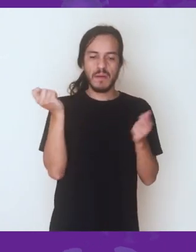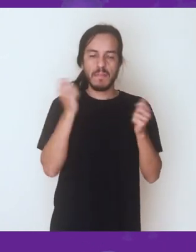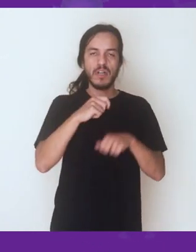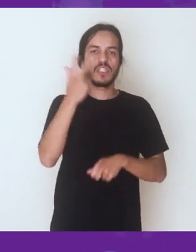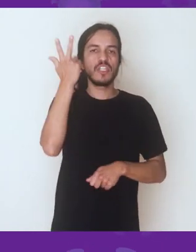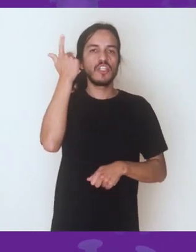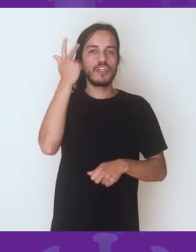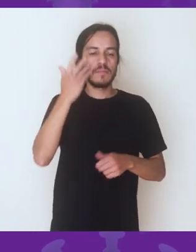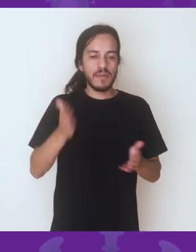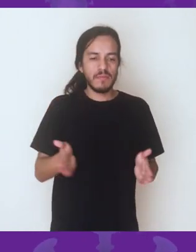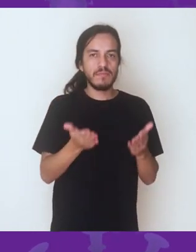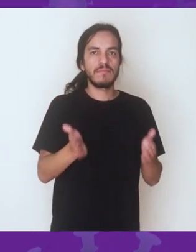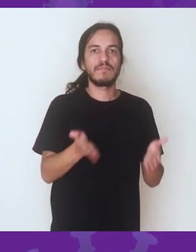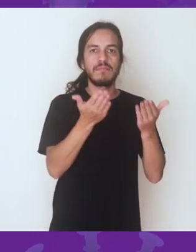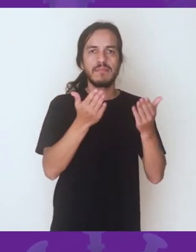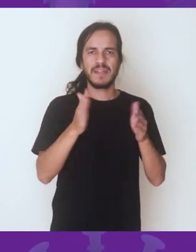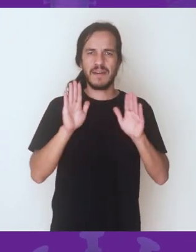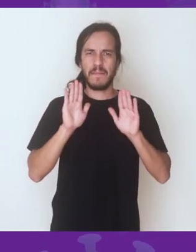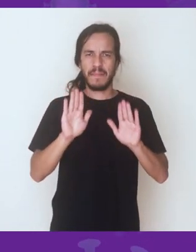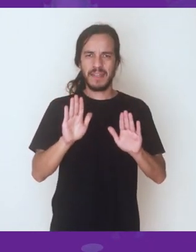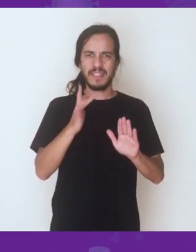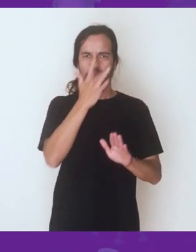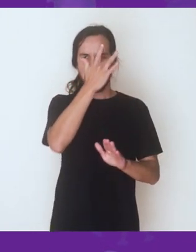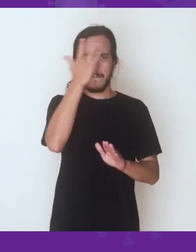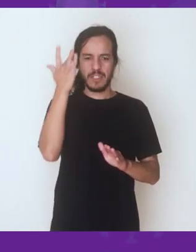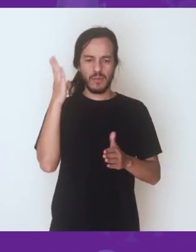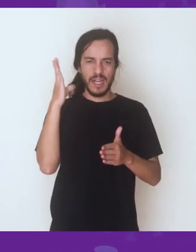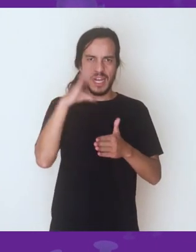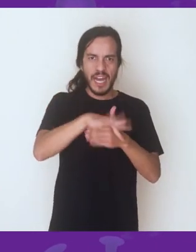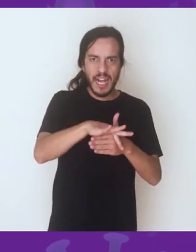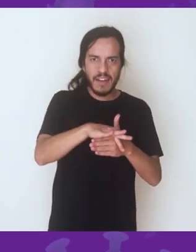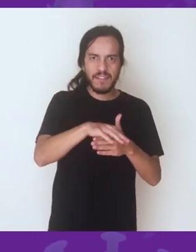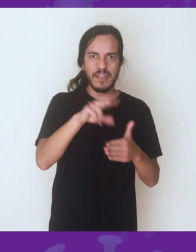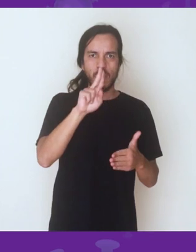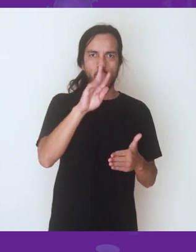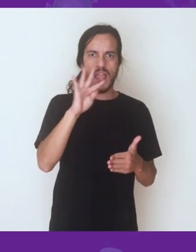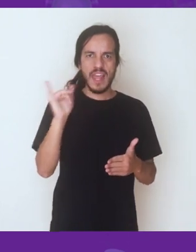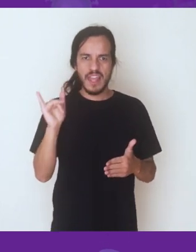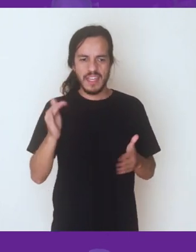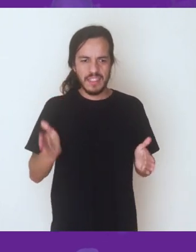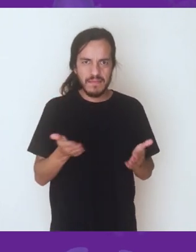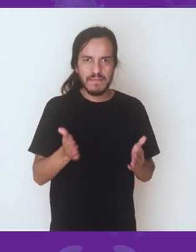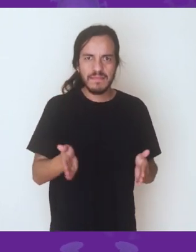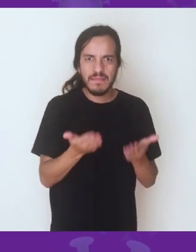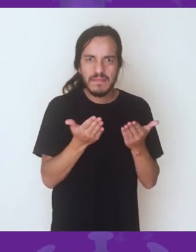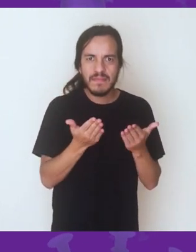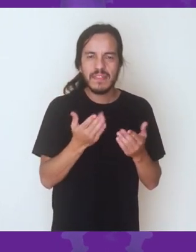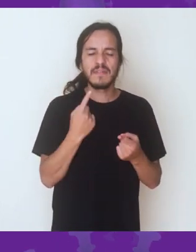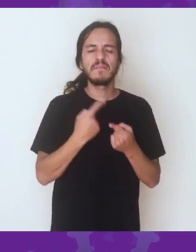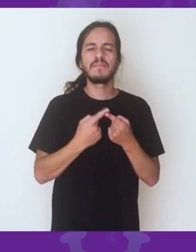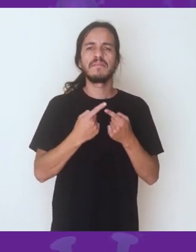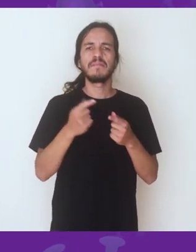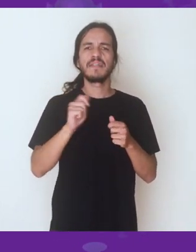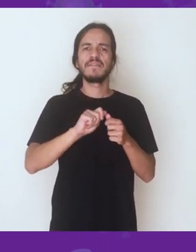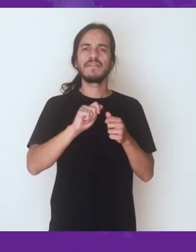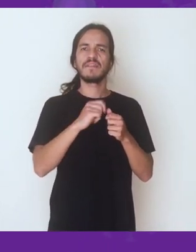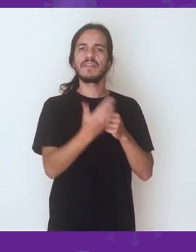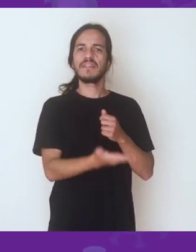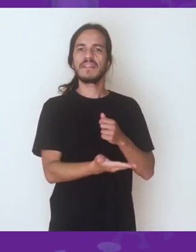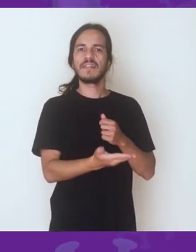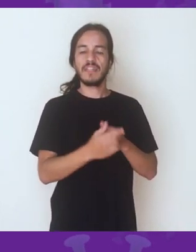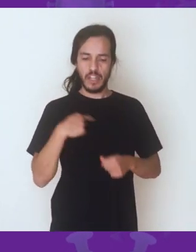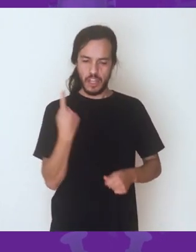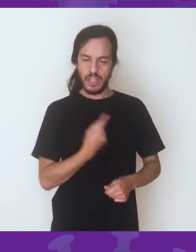flexibilizo, sabendo que a flexibilização poderá aumentar a incidência de casos graves, significa que eu estou